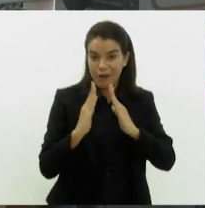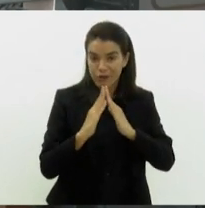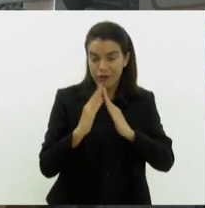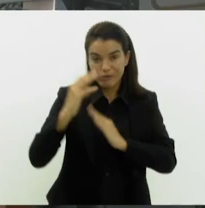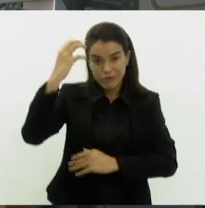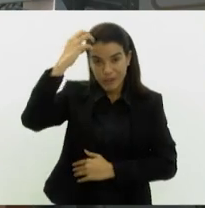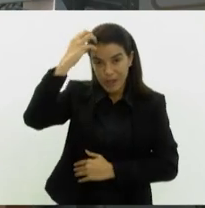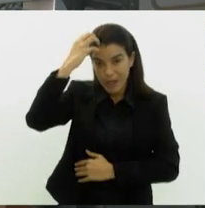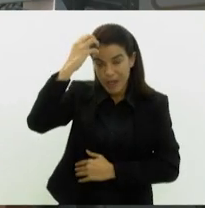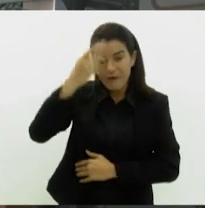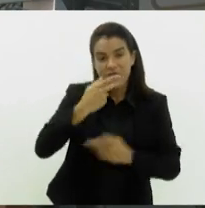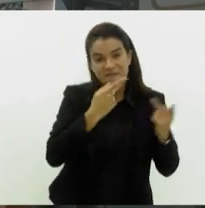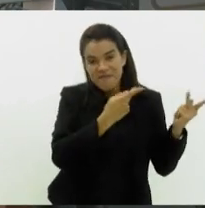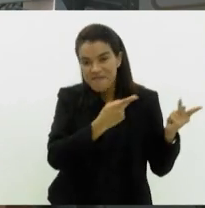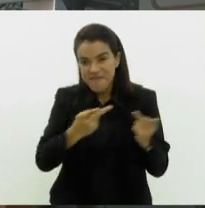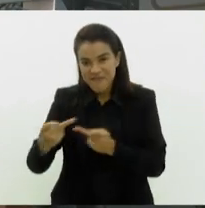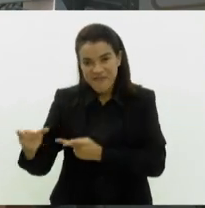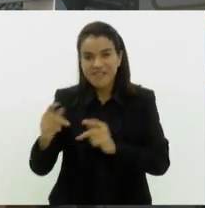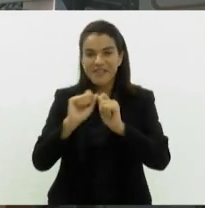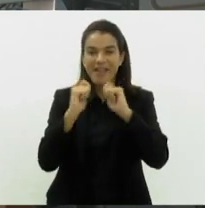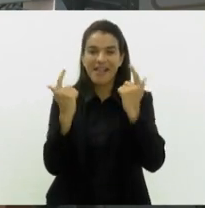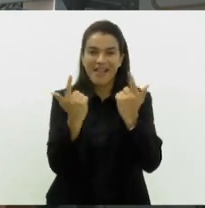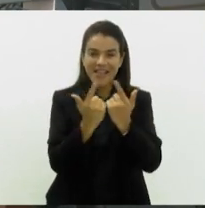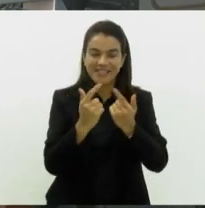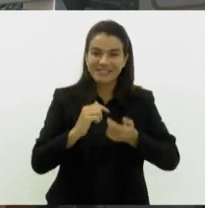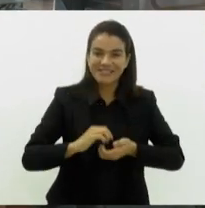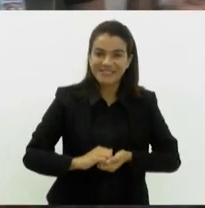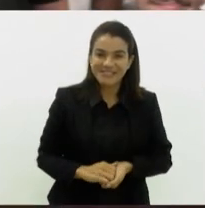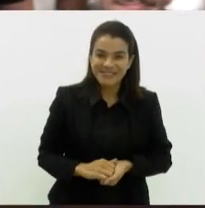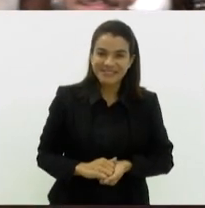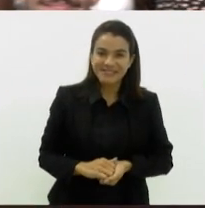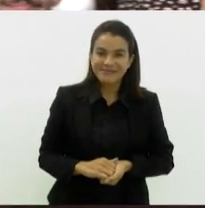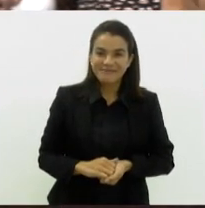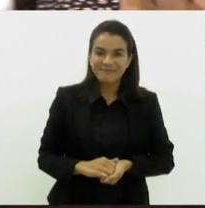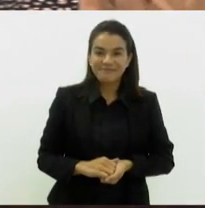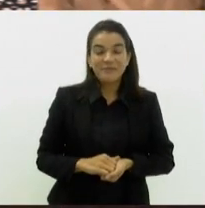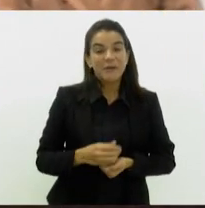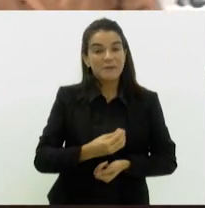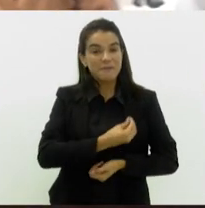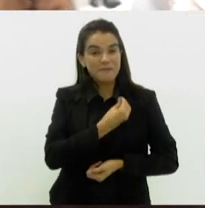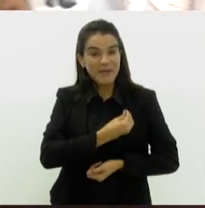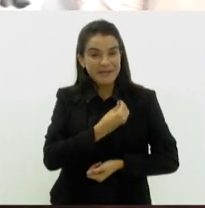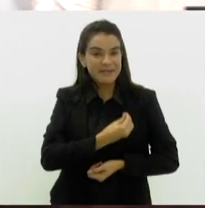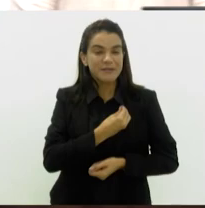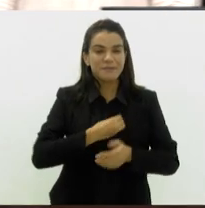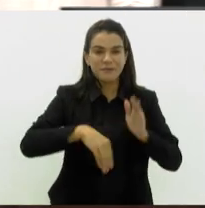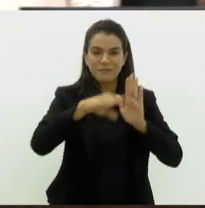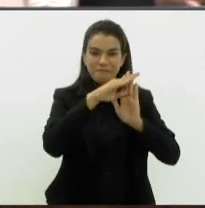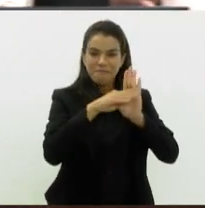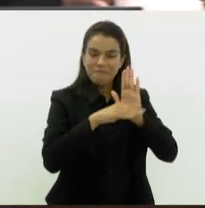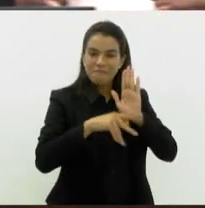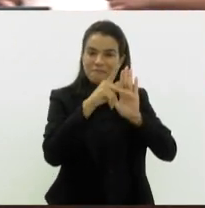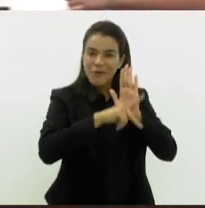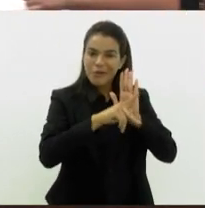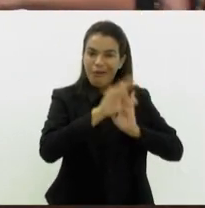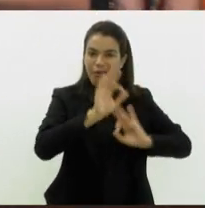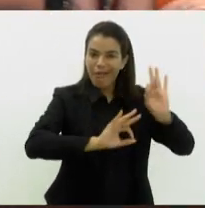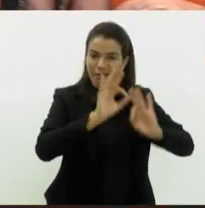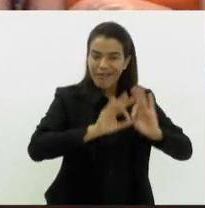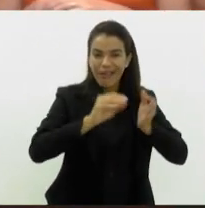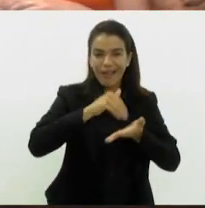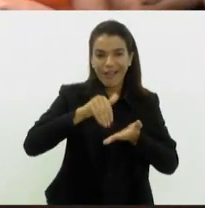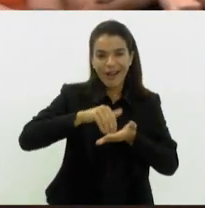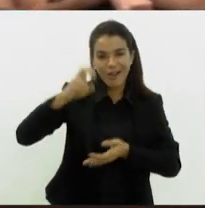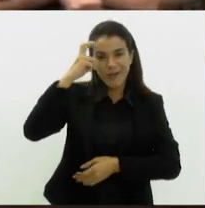de Angra dos Reis visitaram a sede do Parlamento Fluminense. Eles participam de projetos desenvolvidos pela Secretaria de